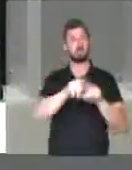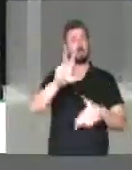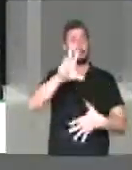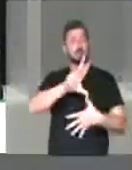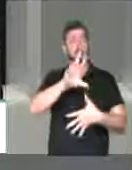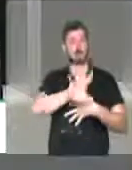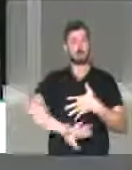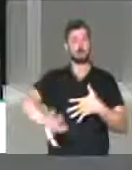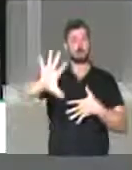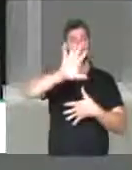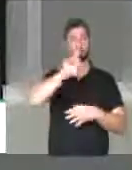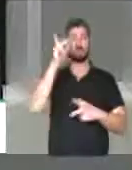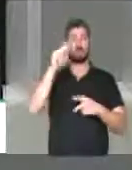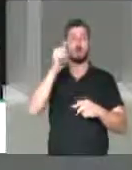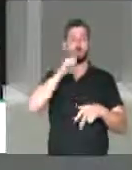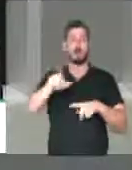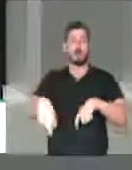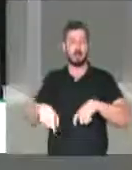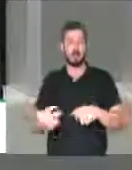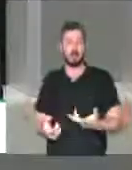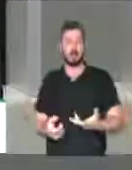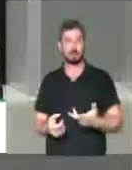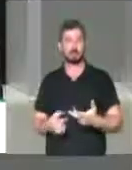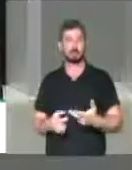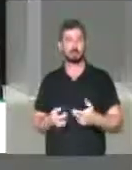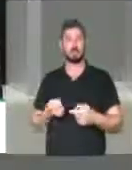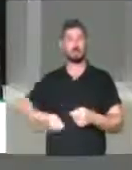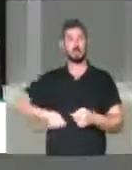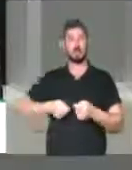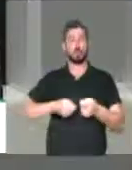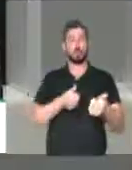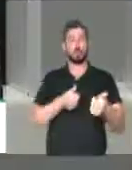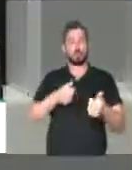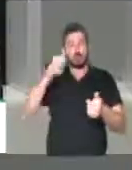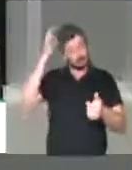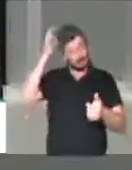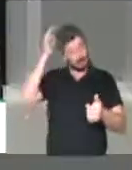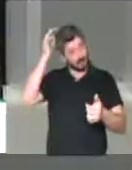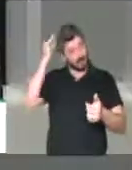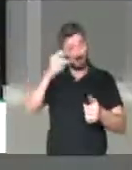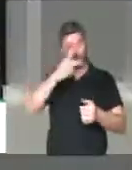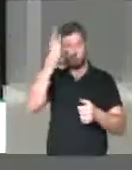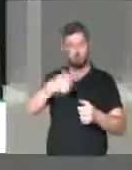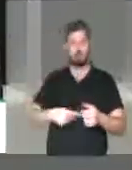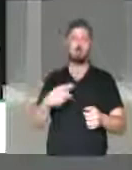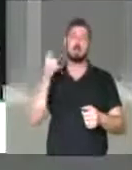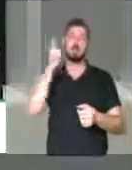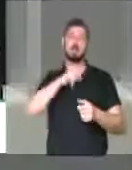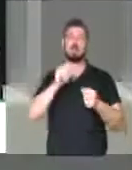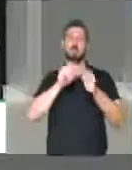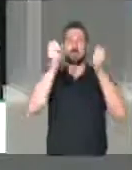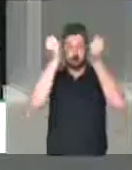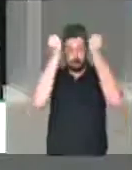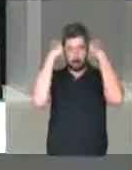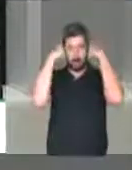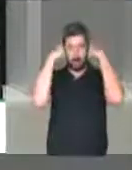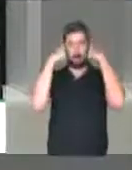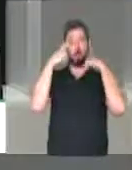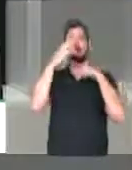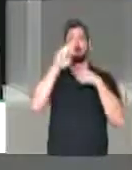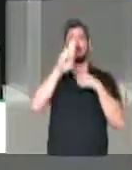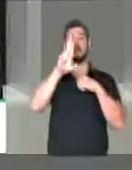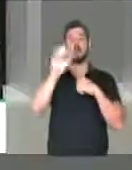América Latina, como das mulheres camponesas, que doam cabelos humanos para que confeccionem